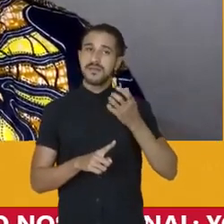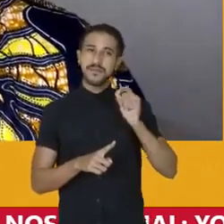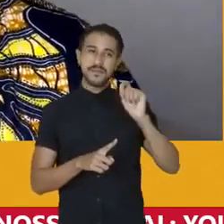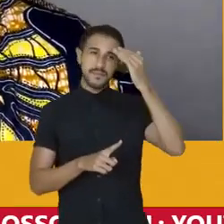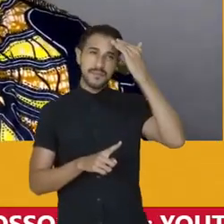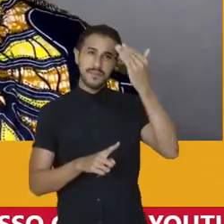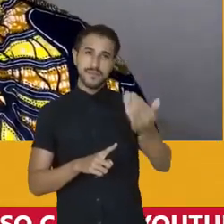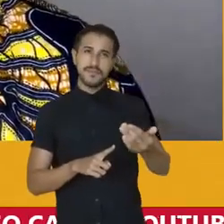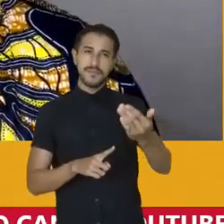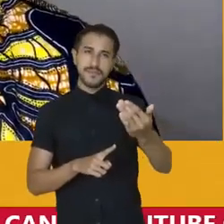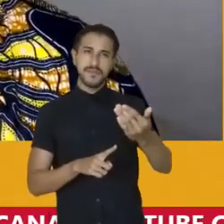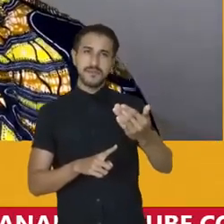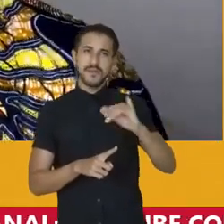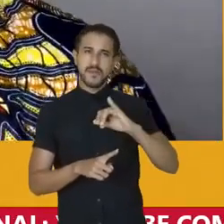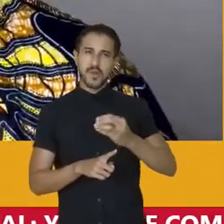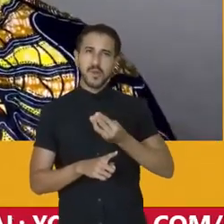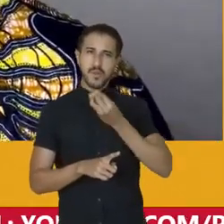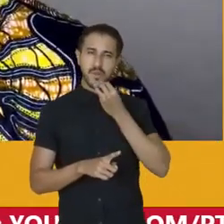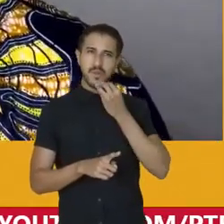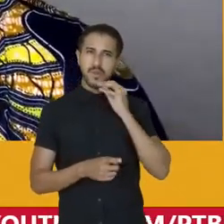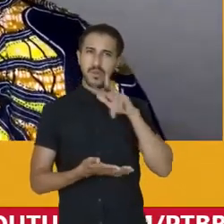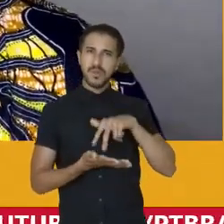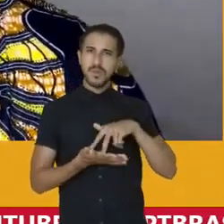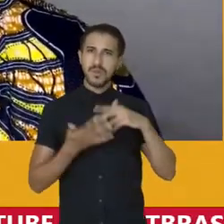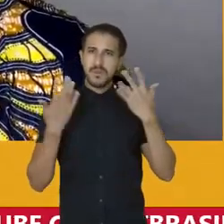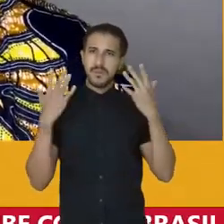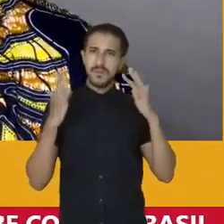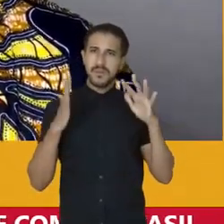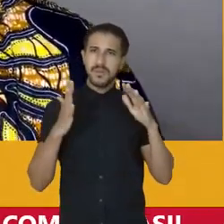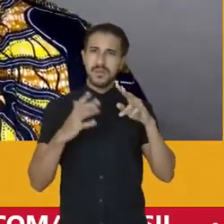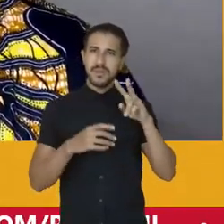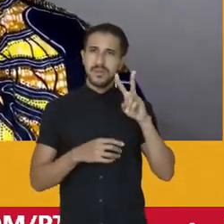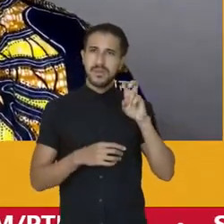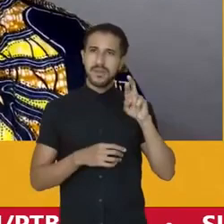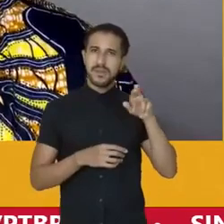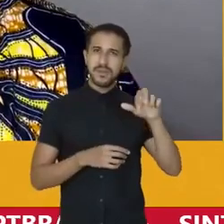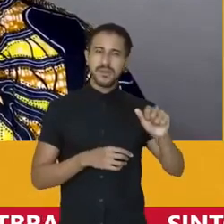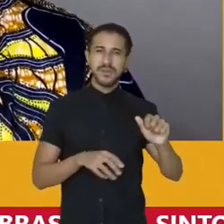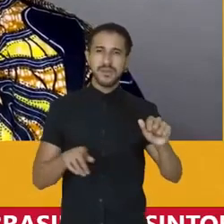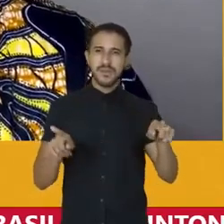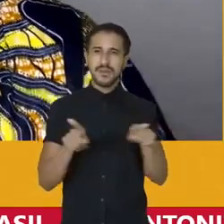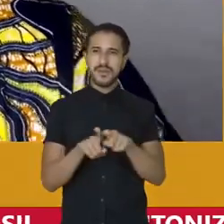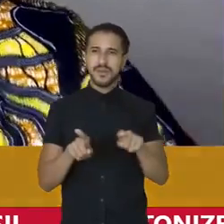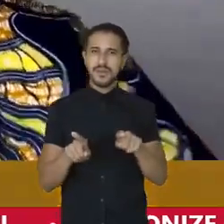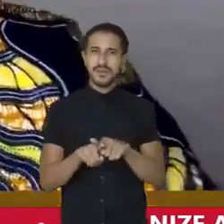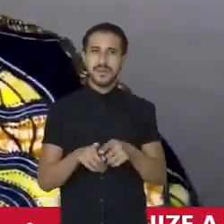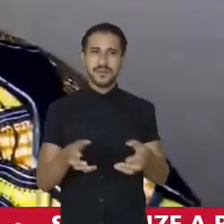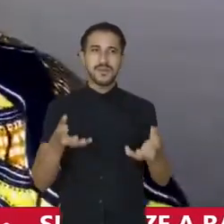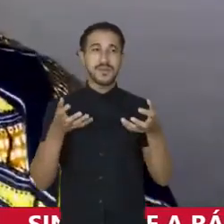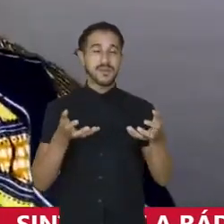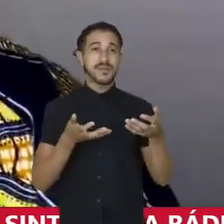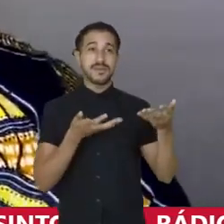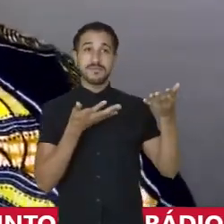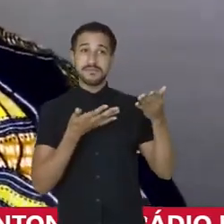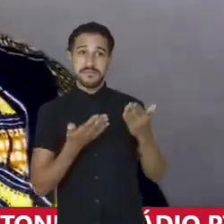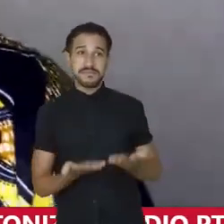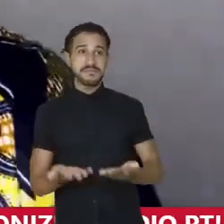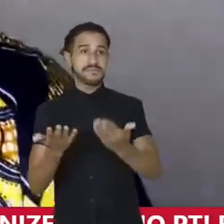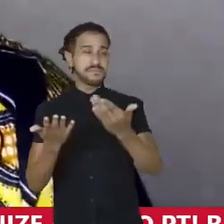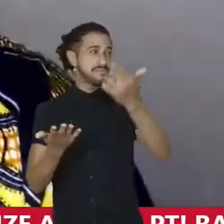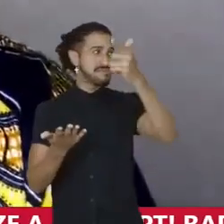agradecer pela parabenização de Verônica, mas também querer jogar para ela novamente